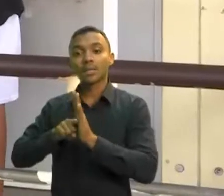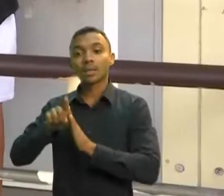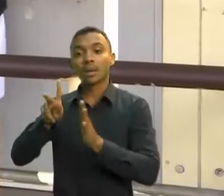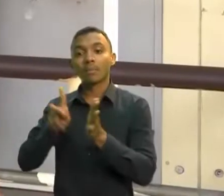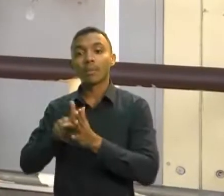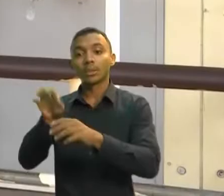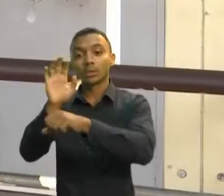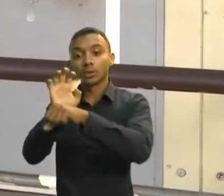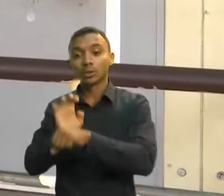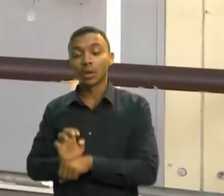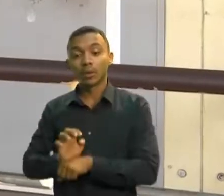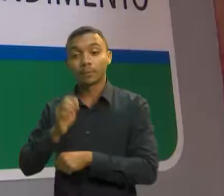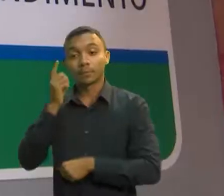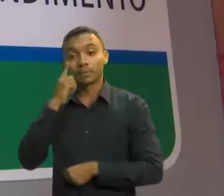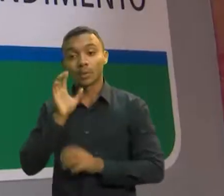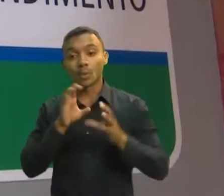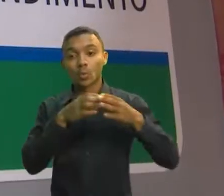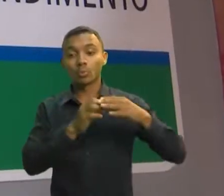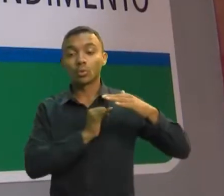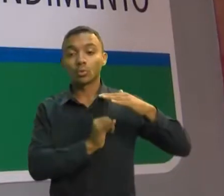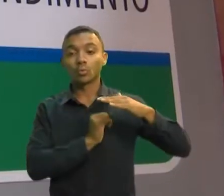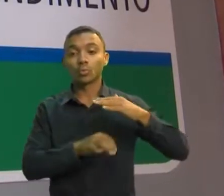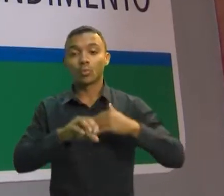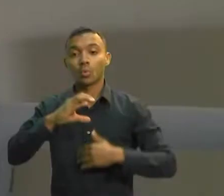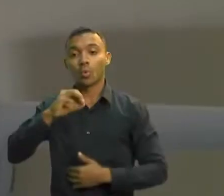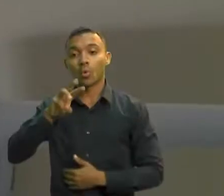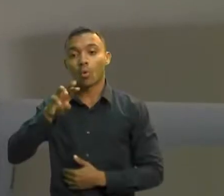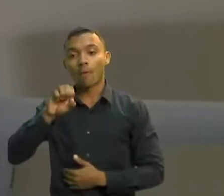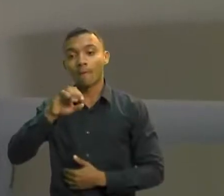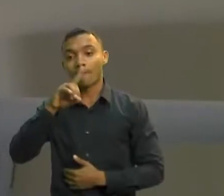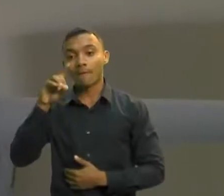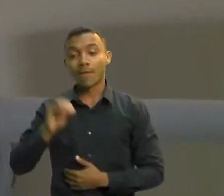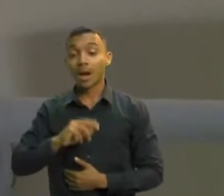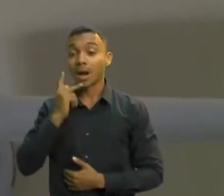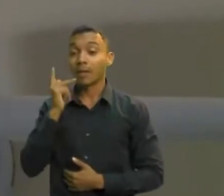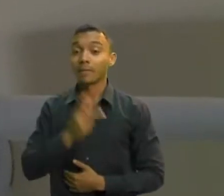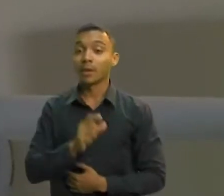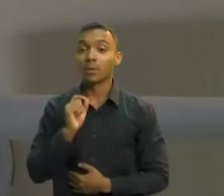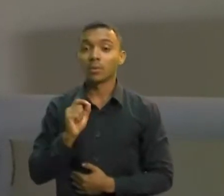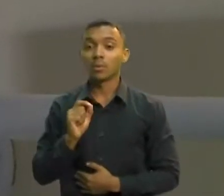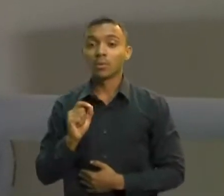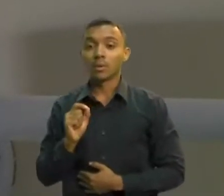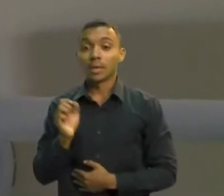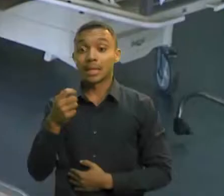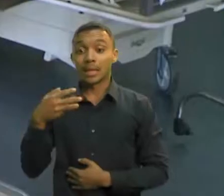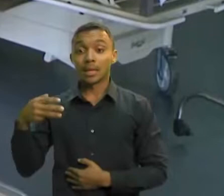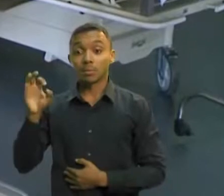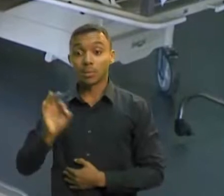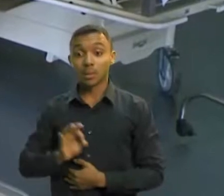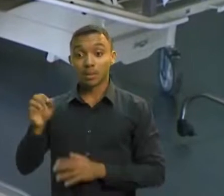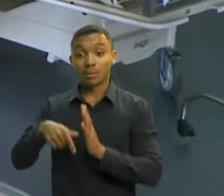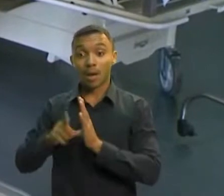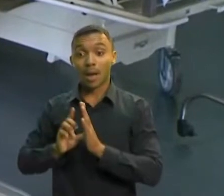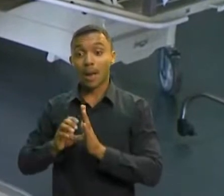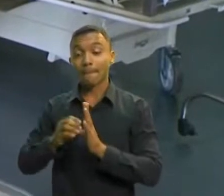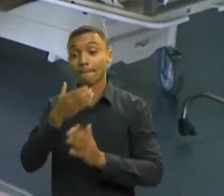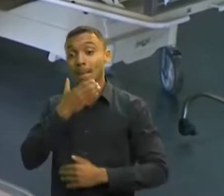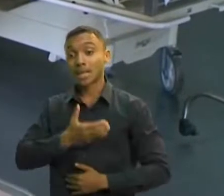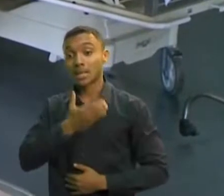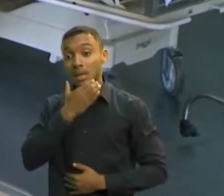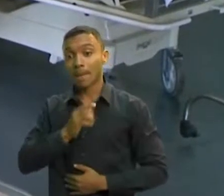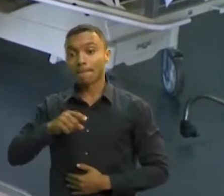Dados da Fundação Oswaldo Cruz apontam que a positividade saltou de 3% em dezembro para 37